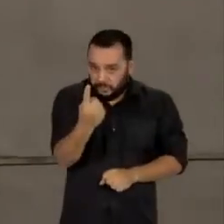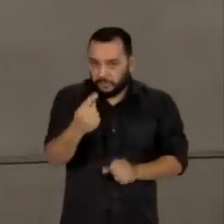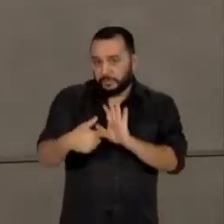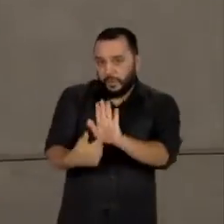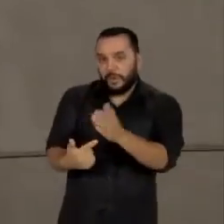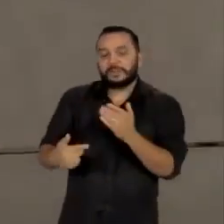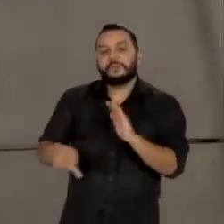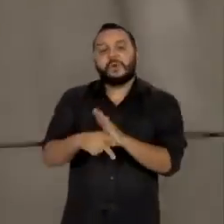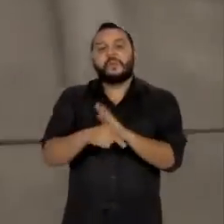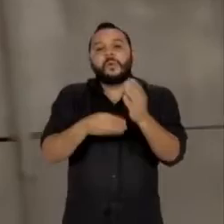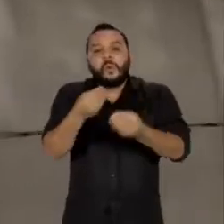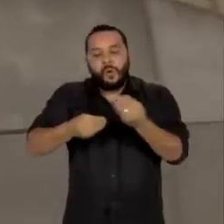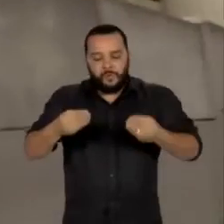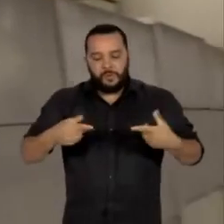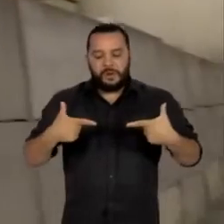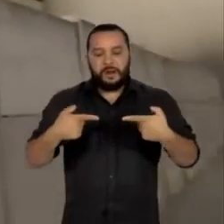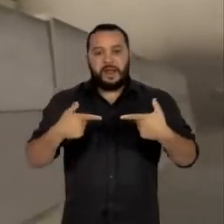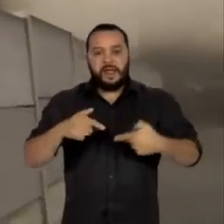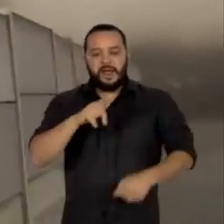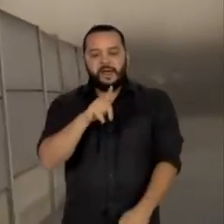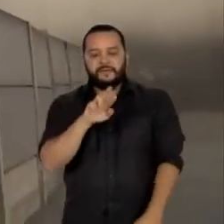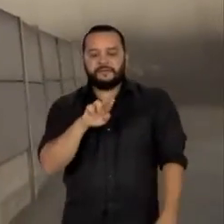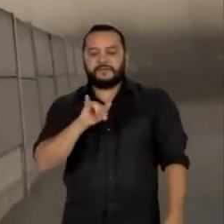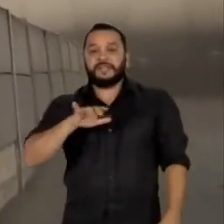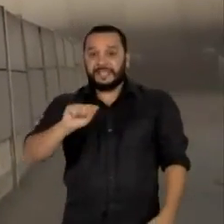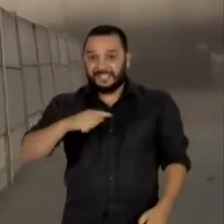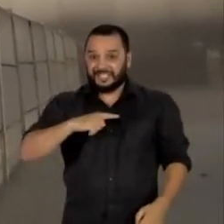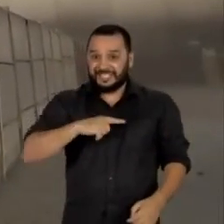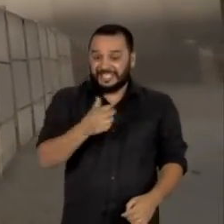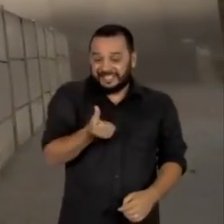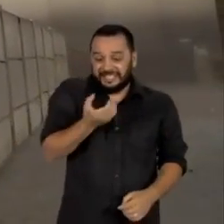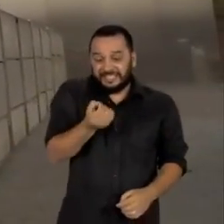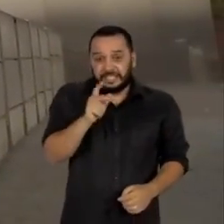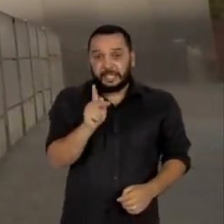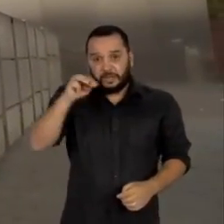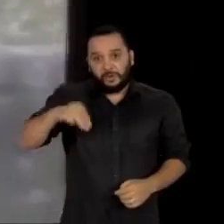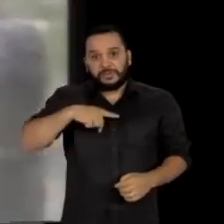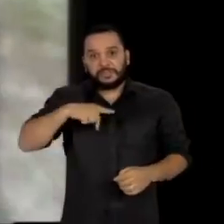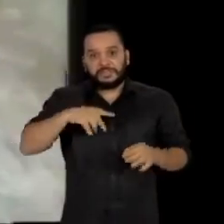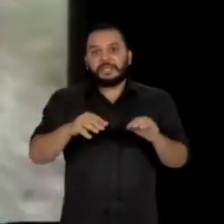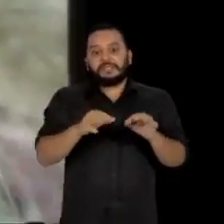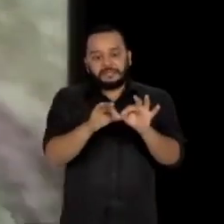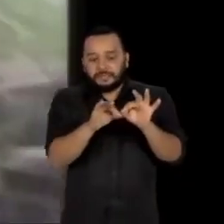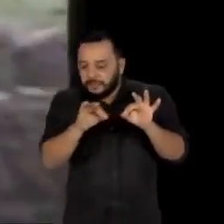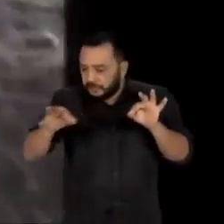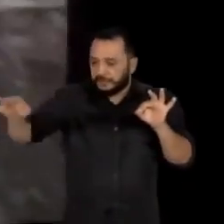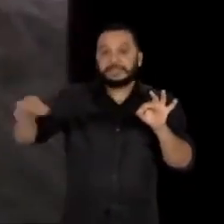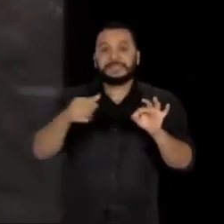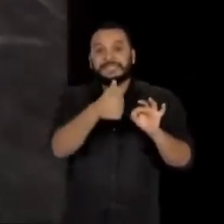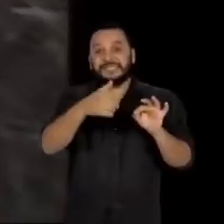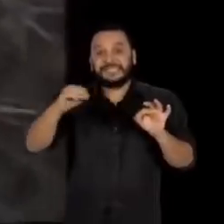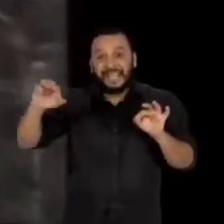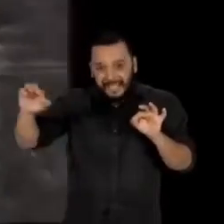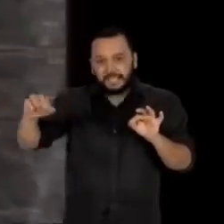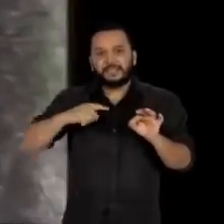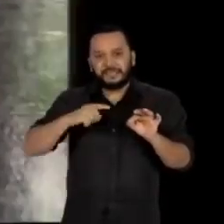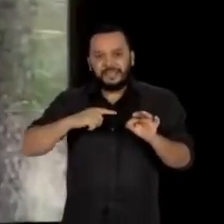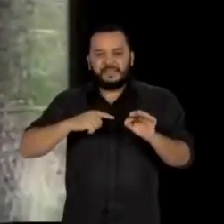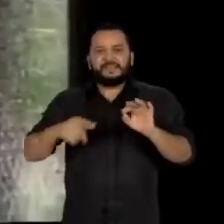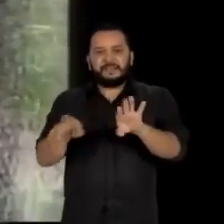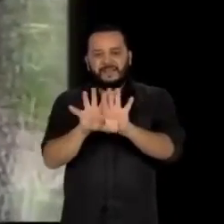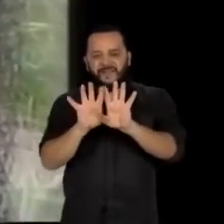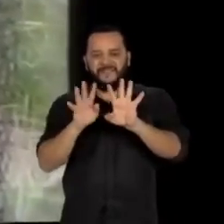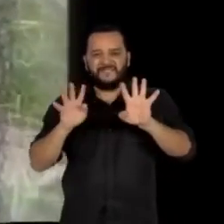chamada Guerra Fria. Ele se estendia por mais de 60 quilômetros com até 100 metros de largura. Além de arame farpado e mais de 300